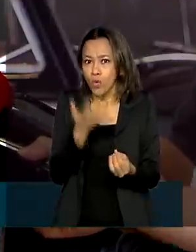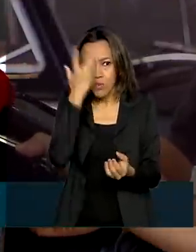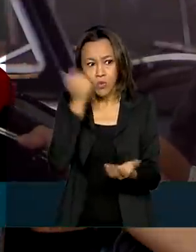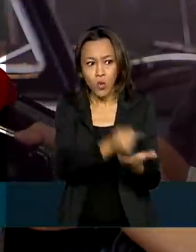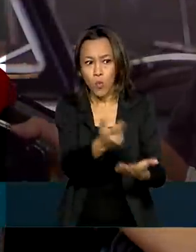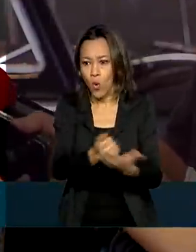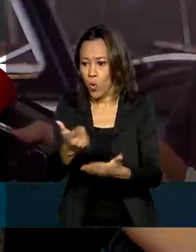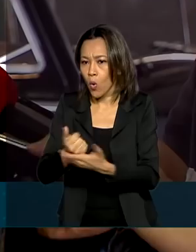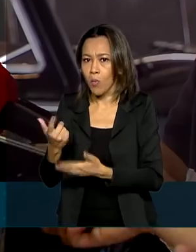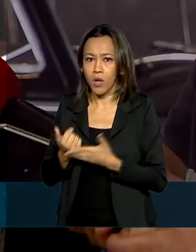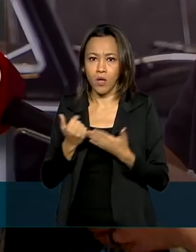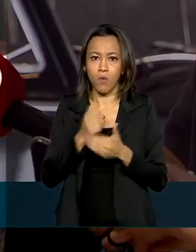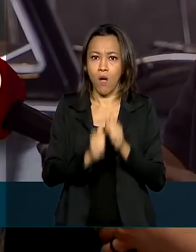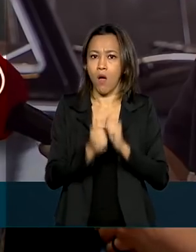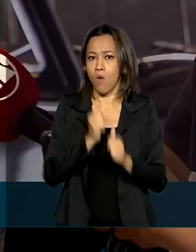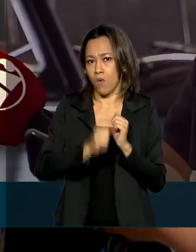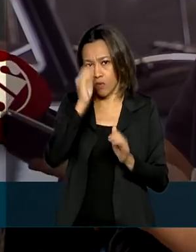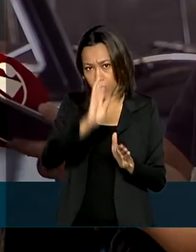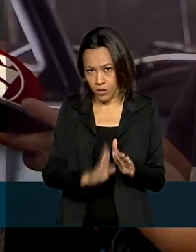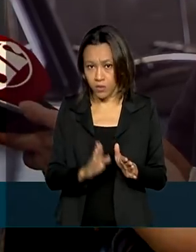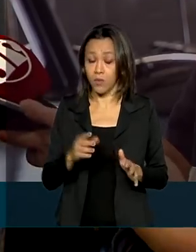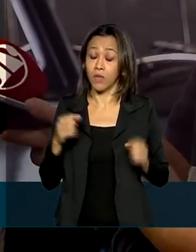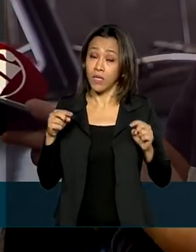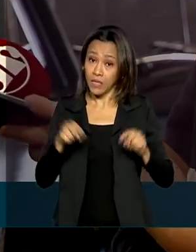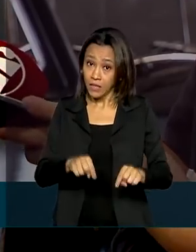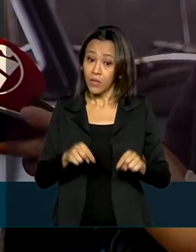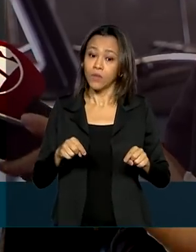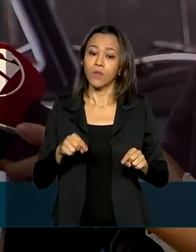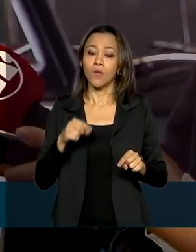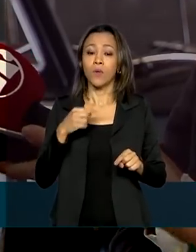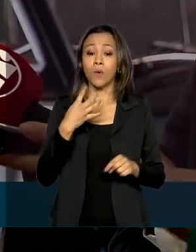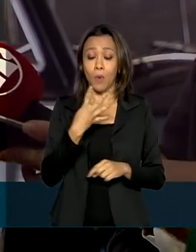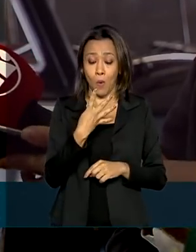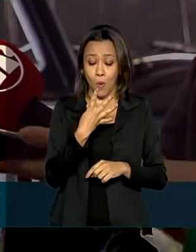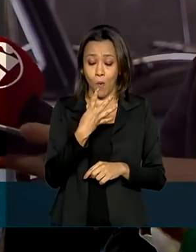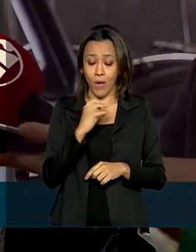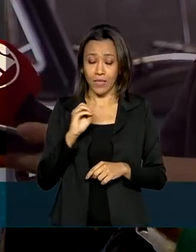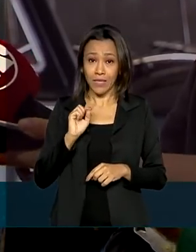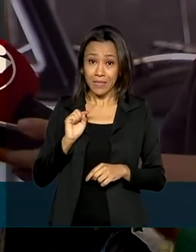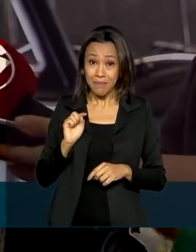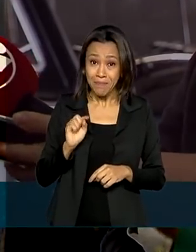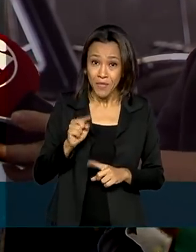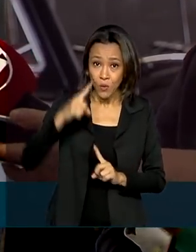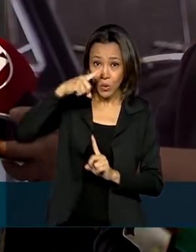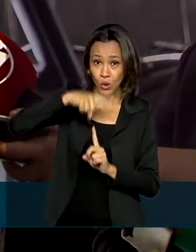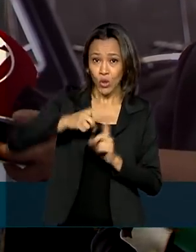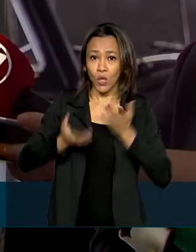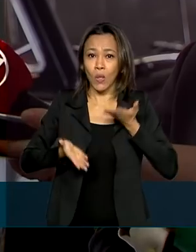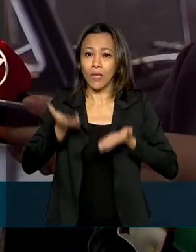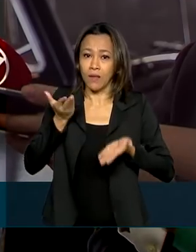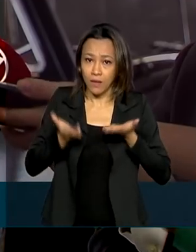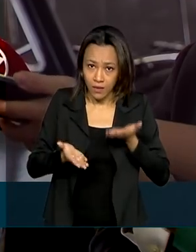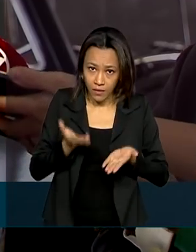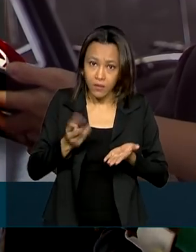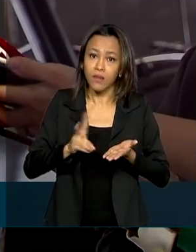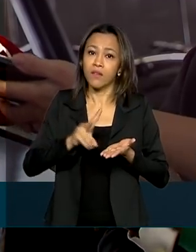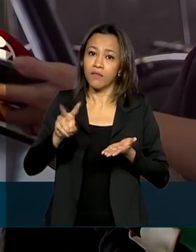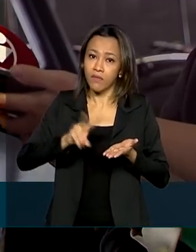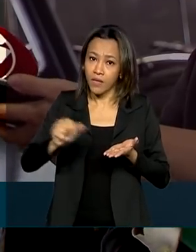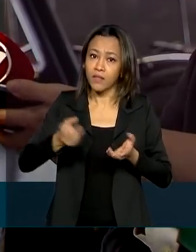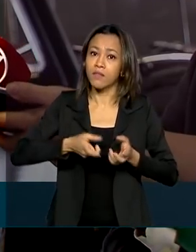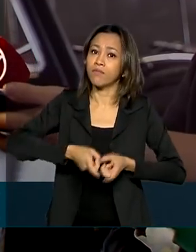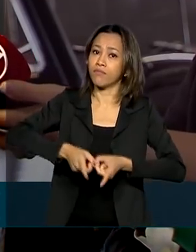da tarifa de importação e autorizou 400 mil toneladas desse produto que vão ser importados até